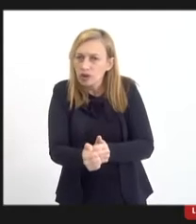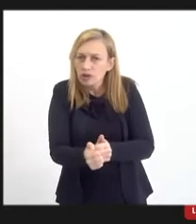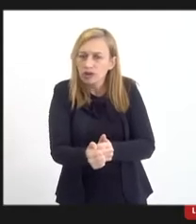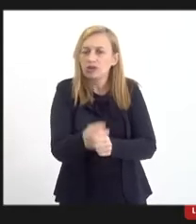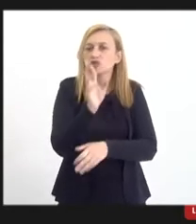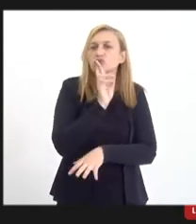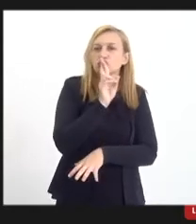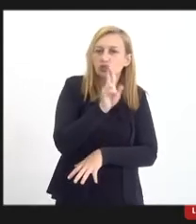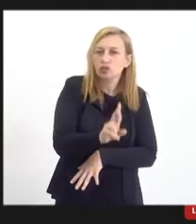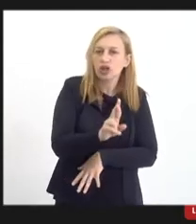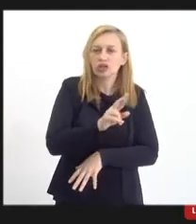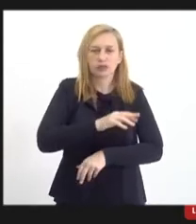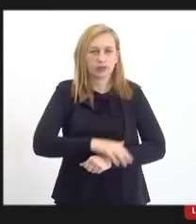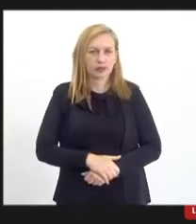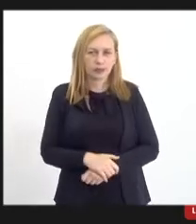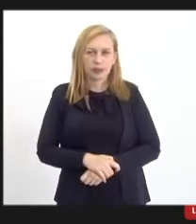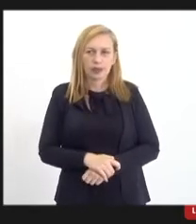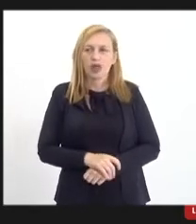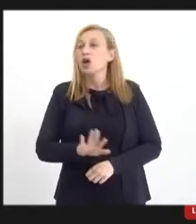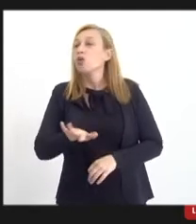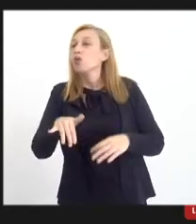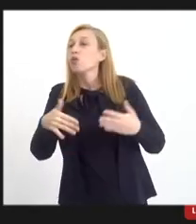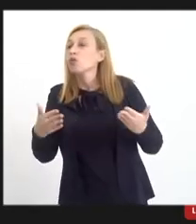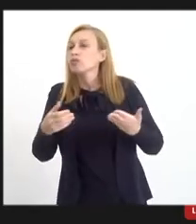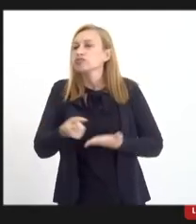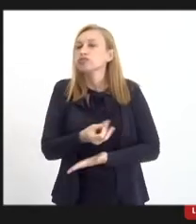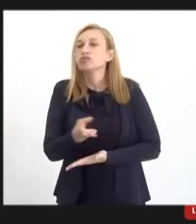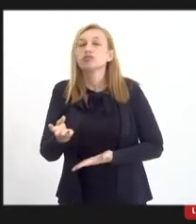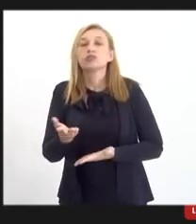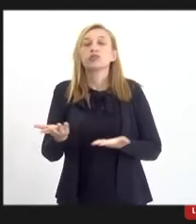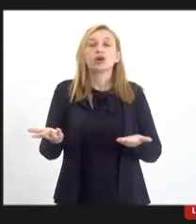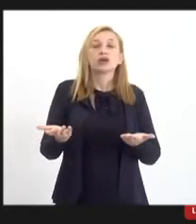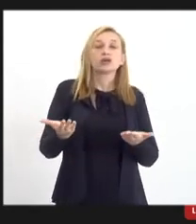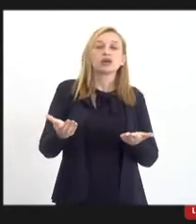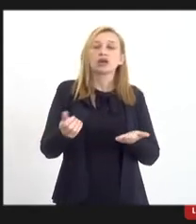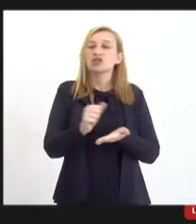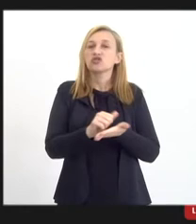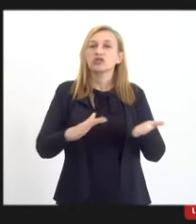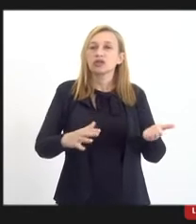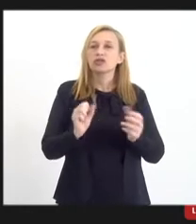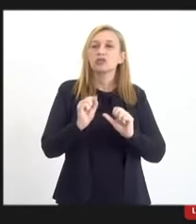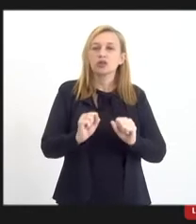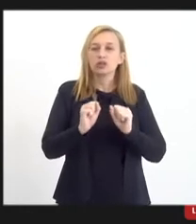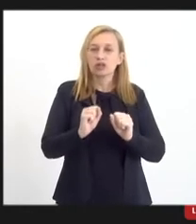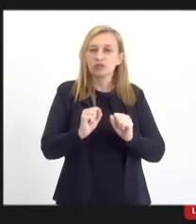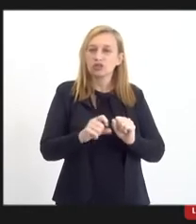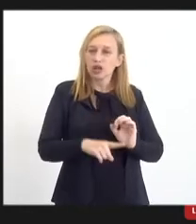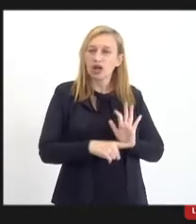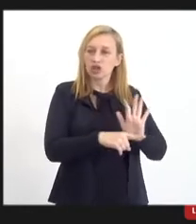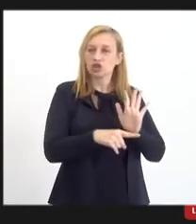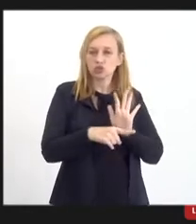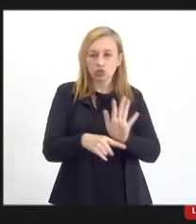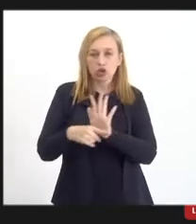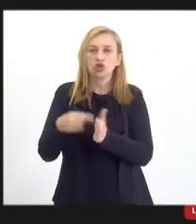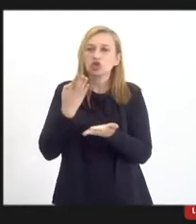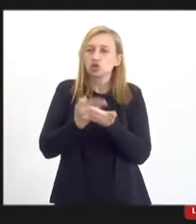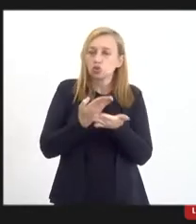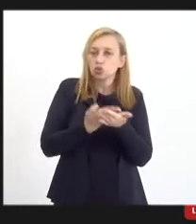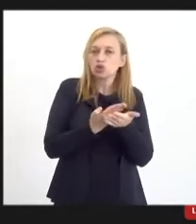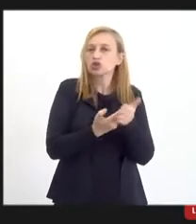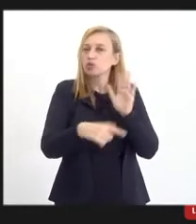resultados, né, quais as atividades que nós podemos estar beneficiando, estudando a